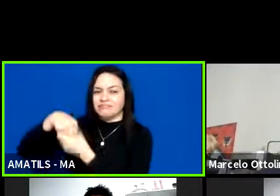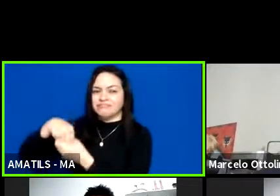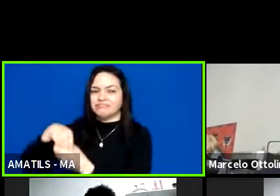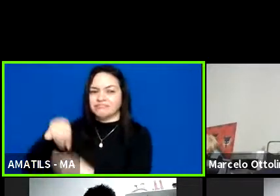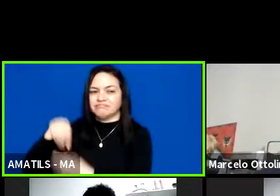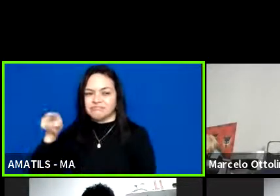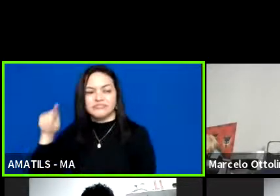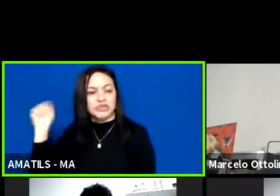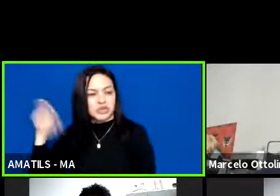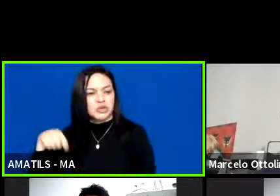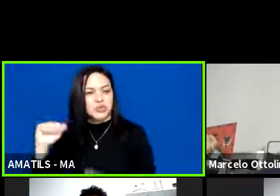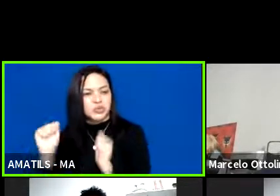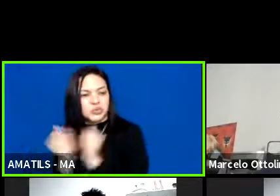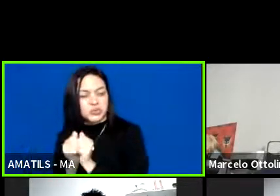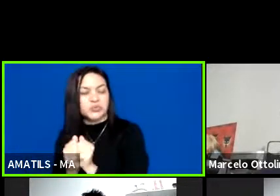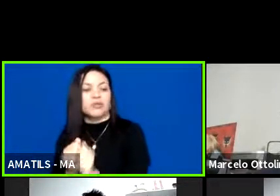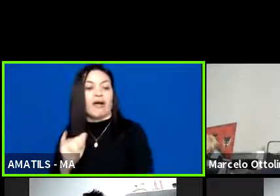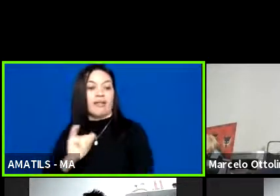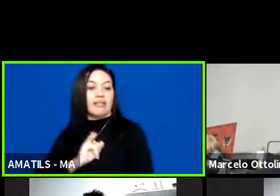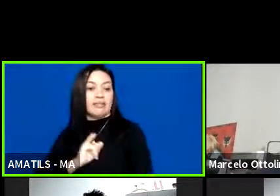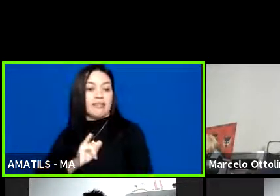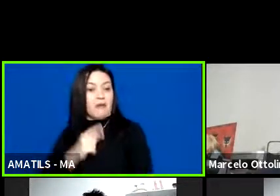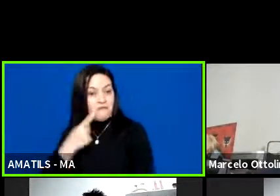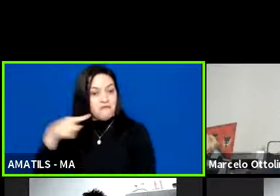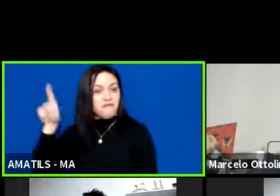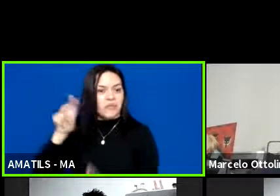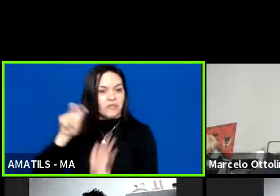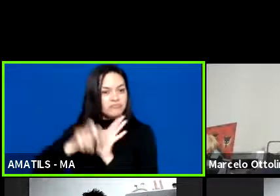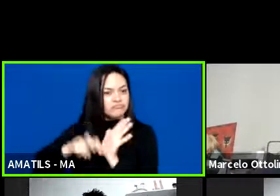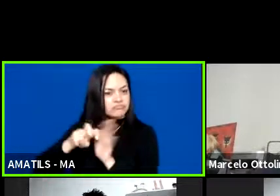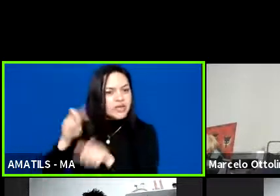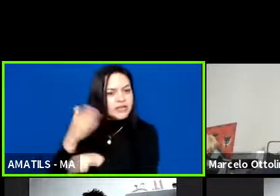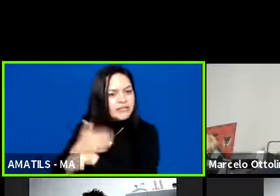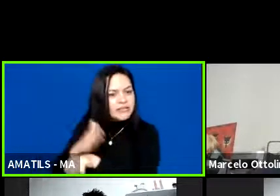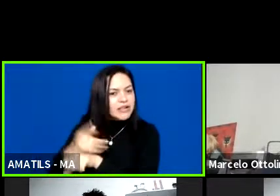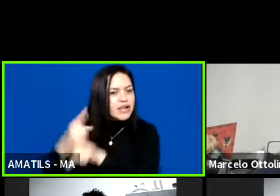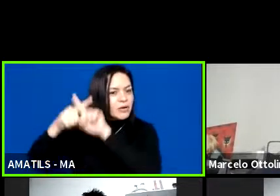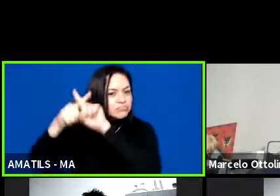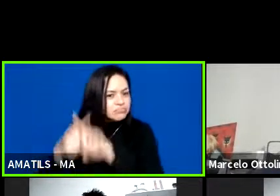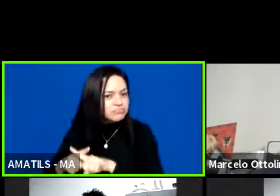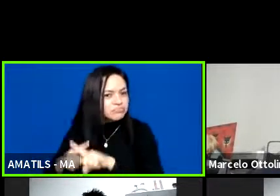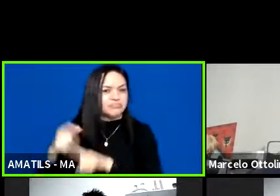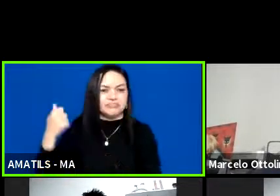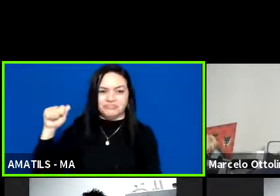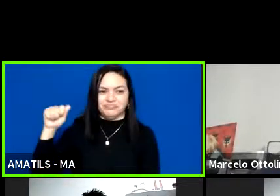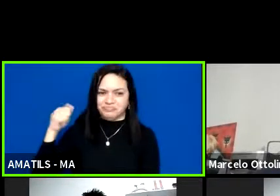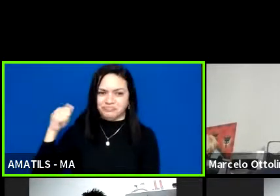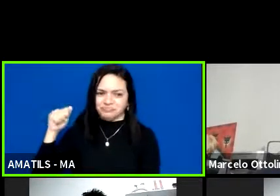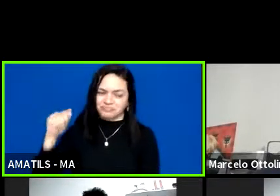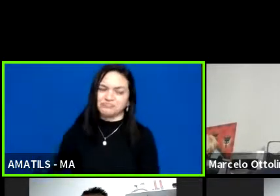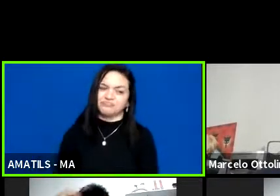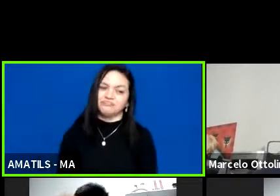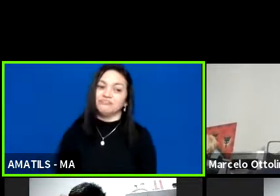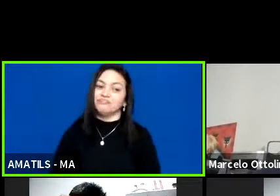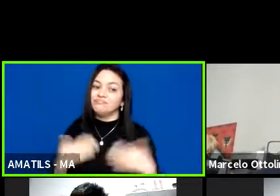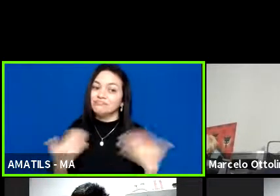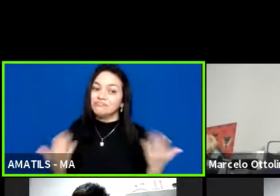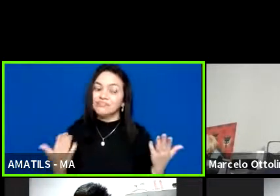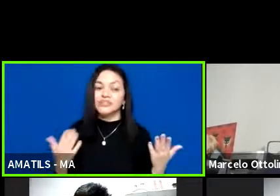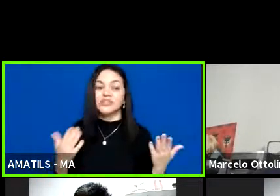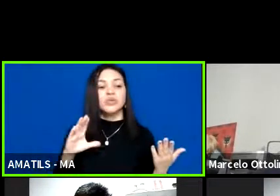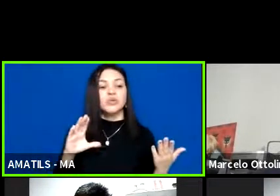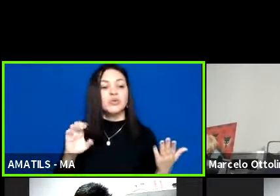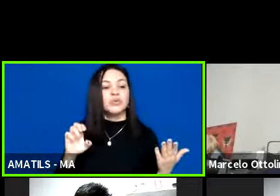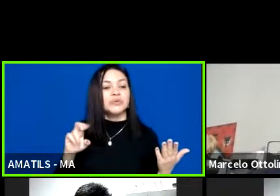também, em Imperatriz, num treinamento justamente para essa competição. E o Senapa desenvolve esse